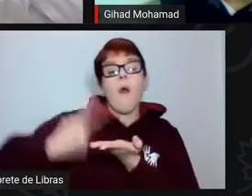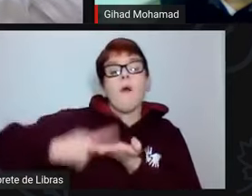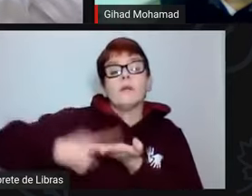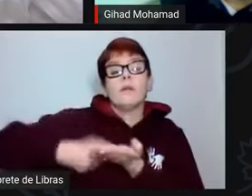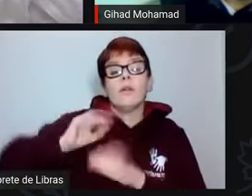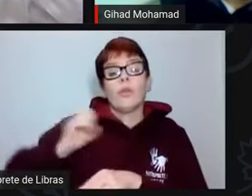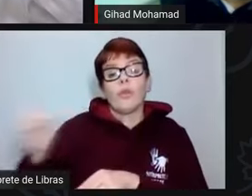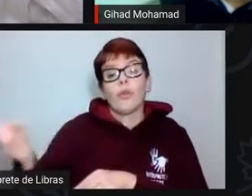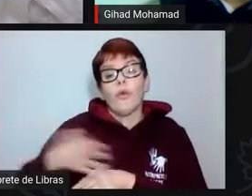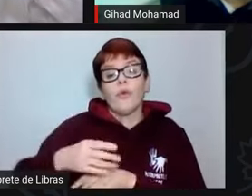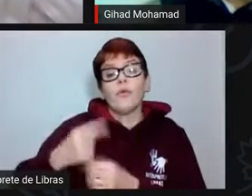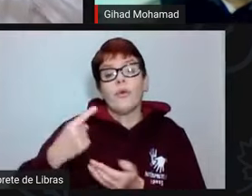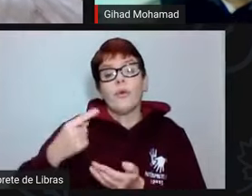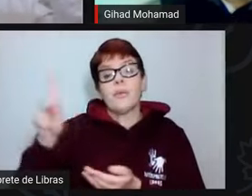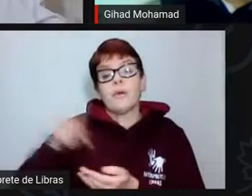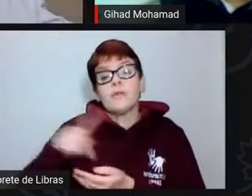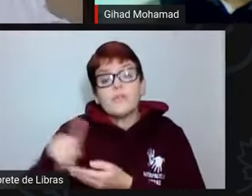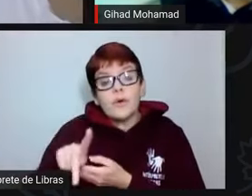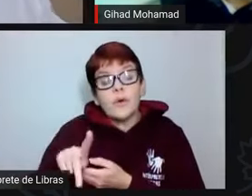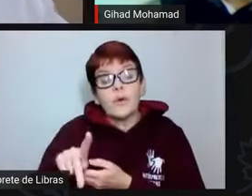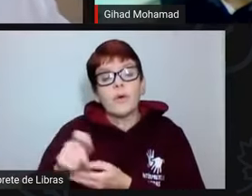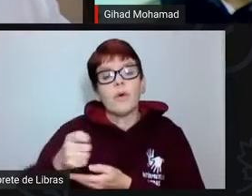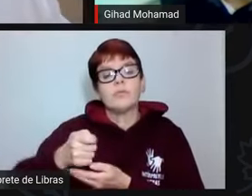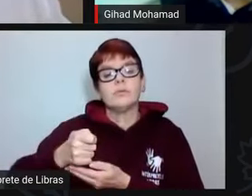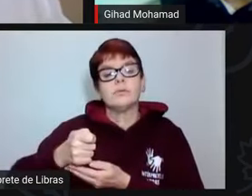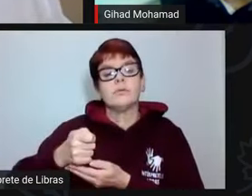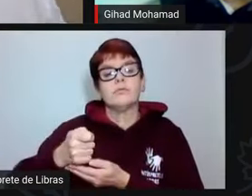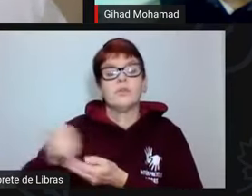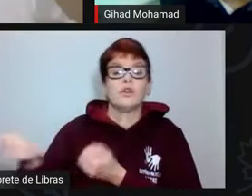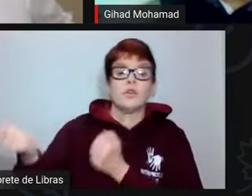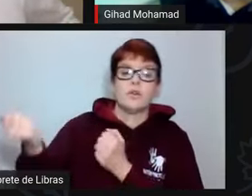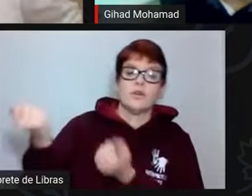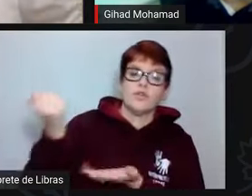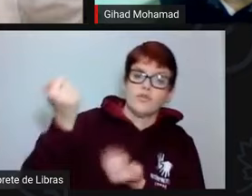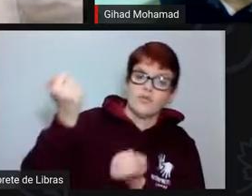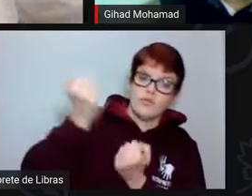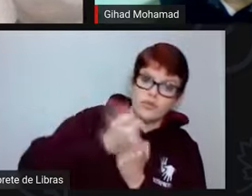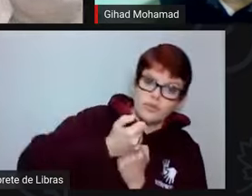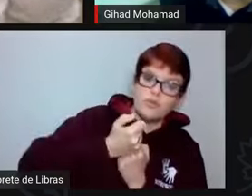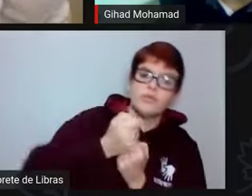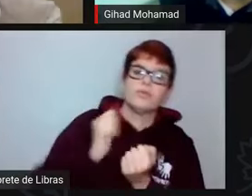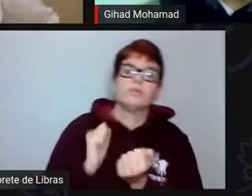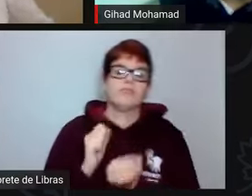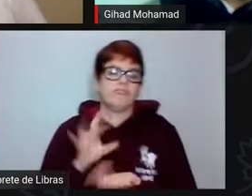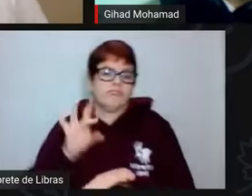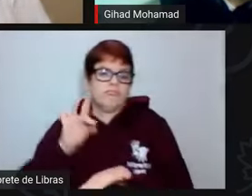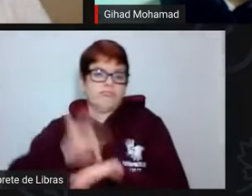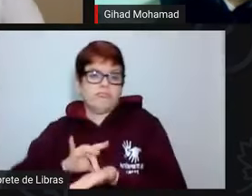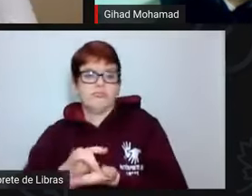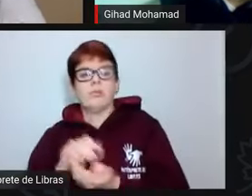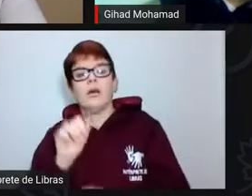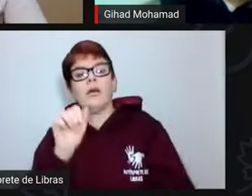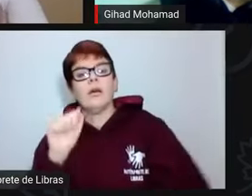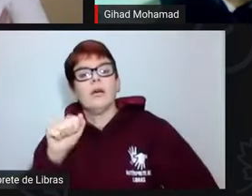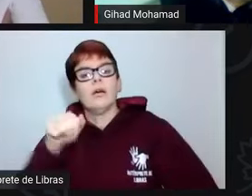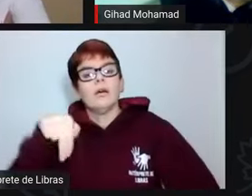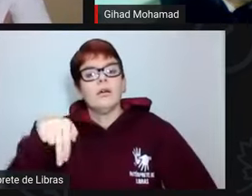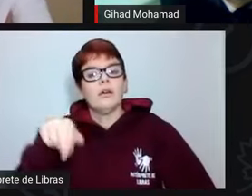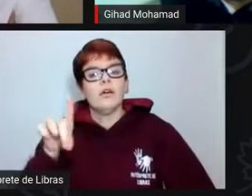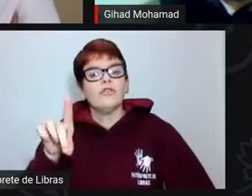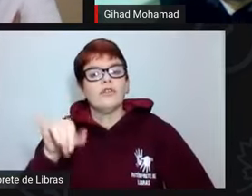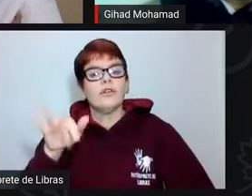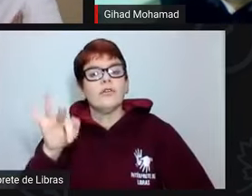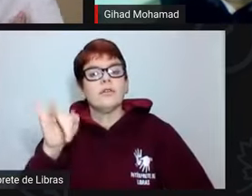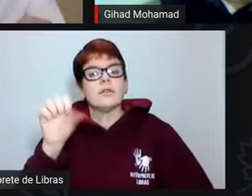professores, tanto efetivos como substituto. Como é que está essa discussão, professor, dentro da Andifes? Como é que está